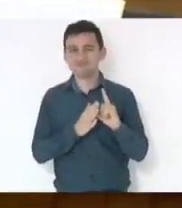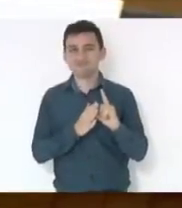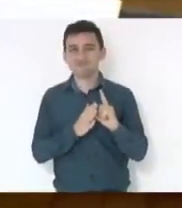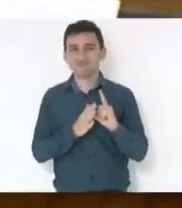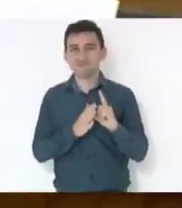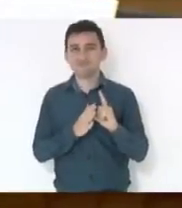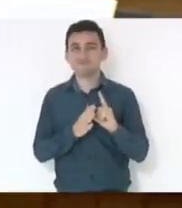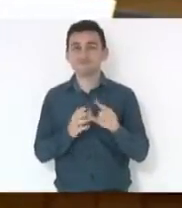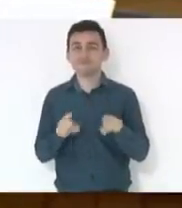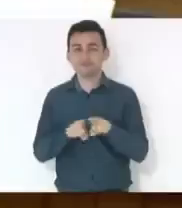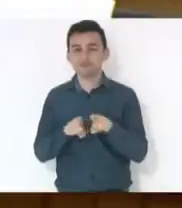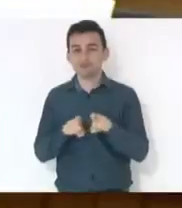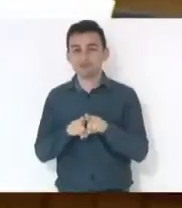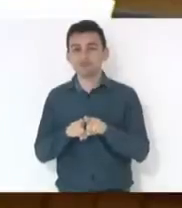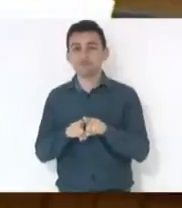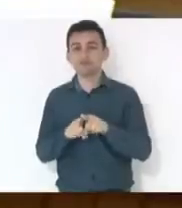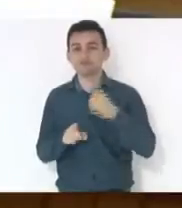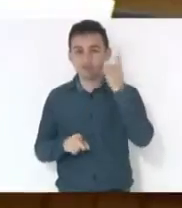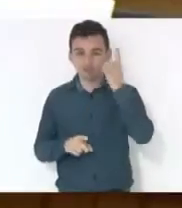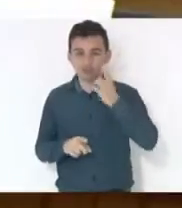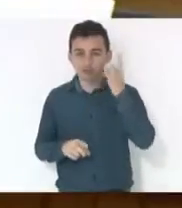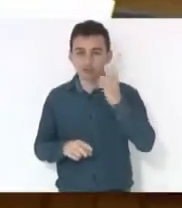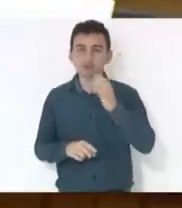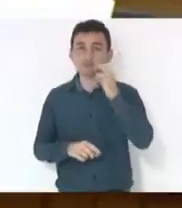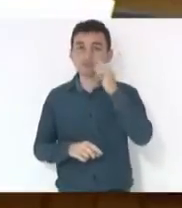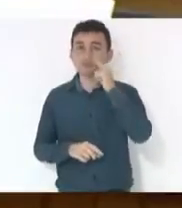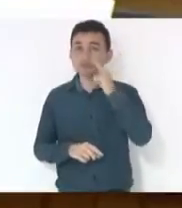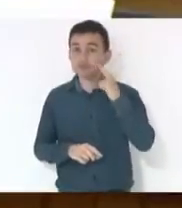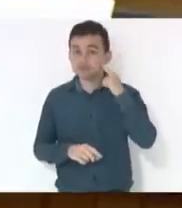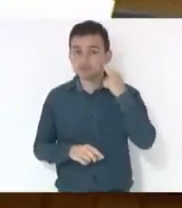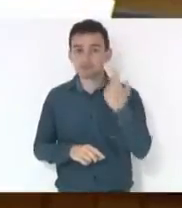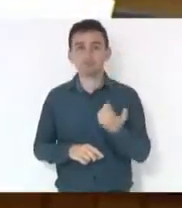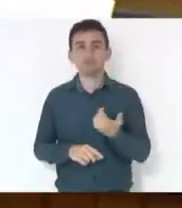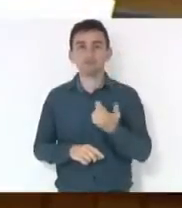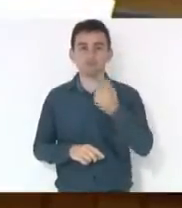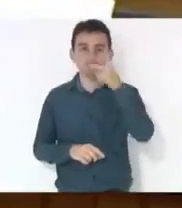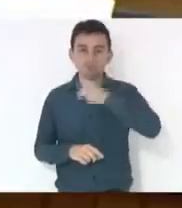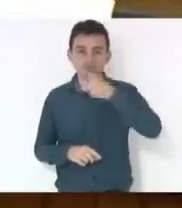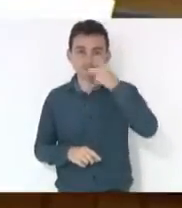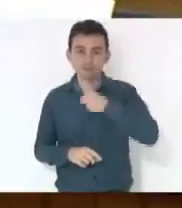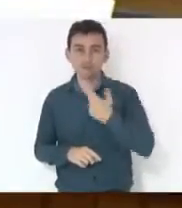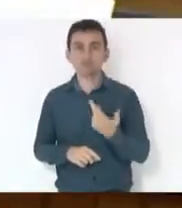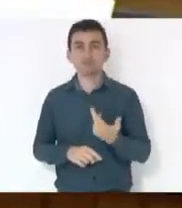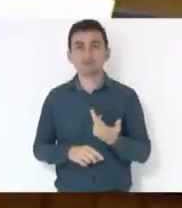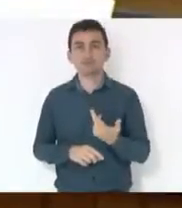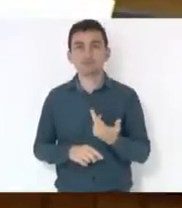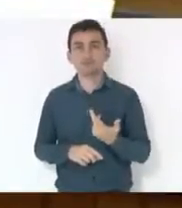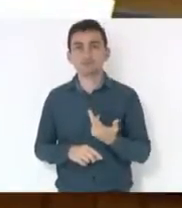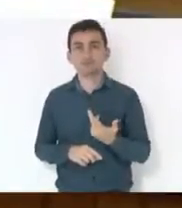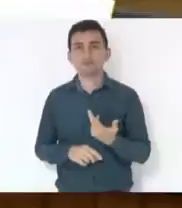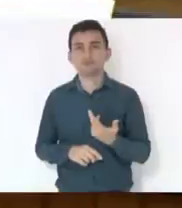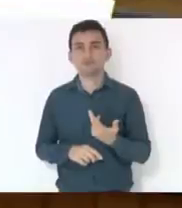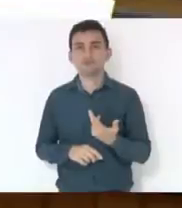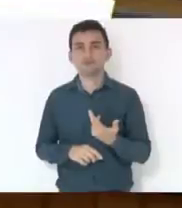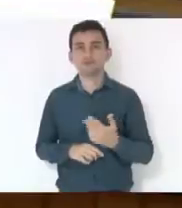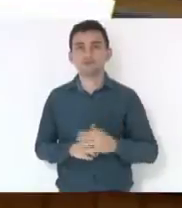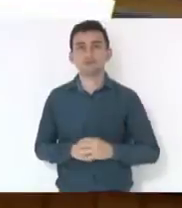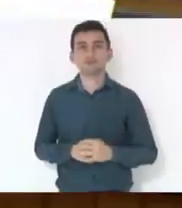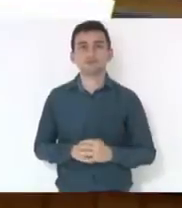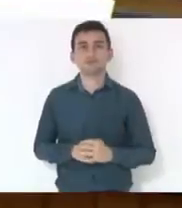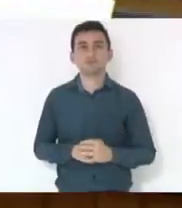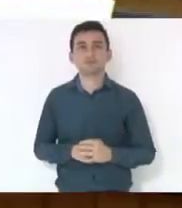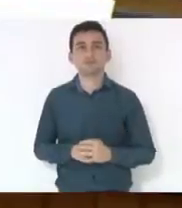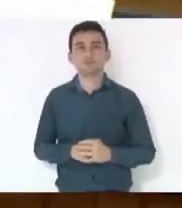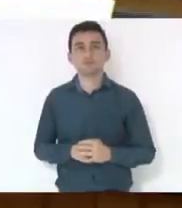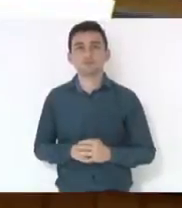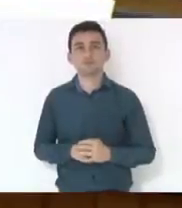o deputado aqui, o deputado Meriz, o deputado Quintana, bom, o deputado Sareta, deputado Cobalquini, que liberou a bancada para que a gente pudesse derrubar aquele veto